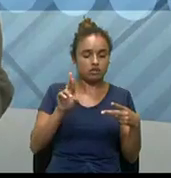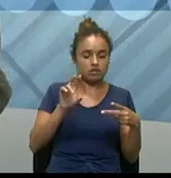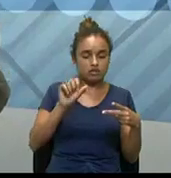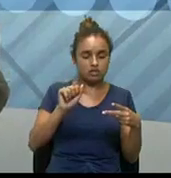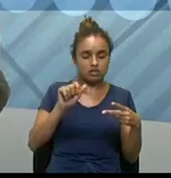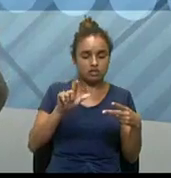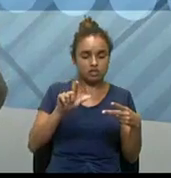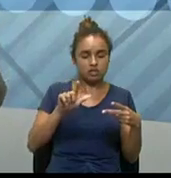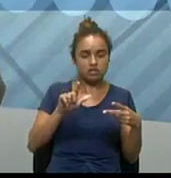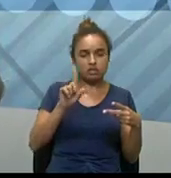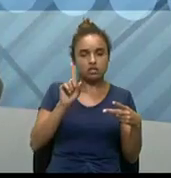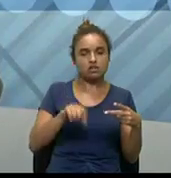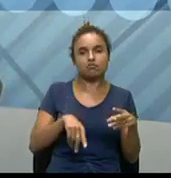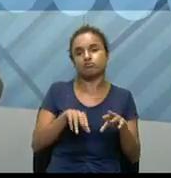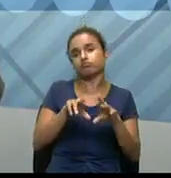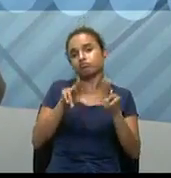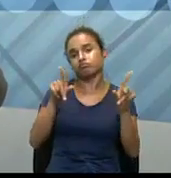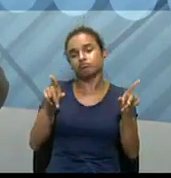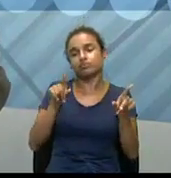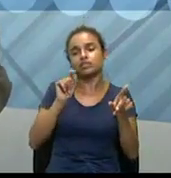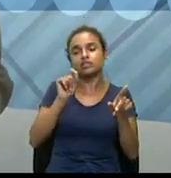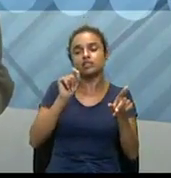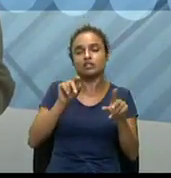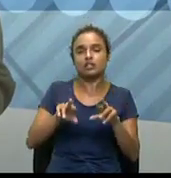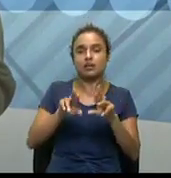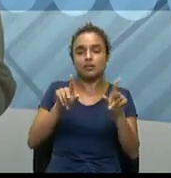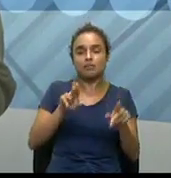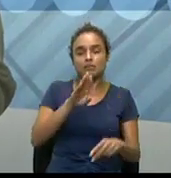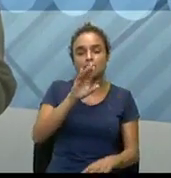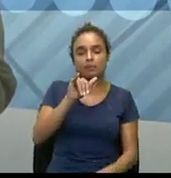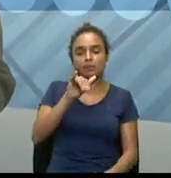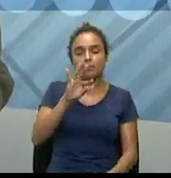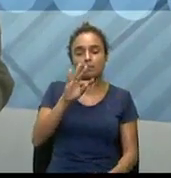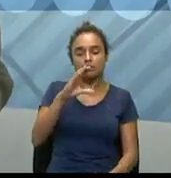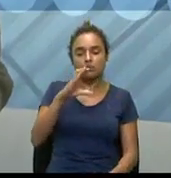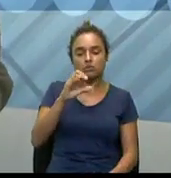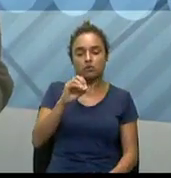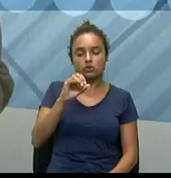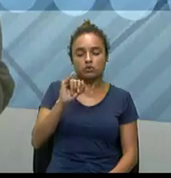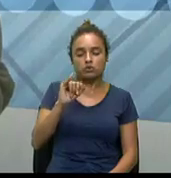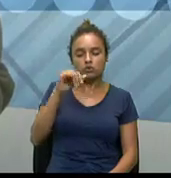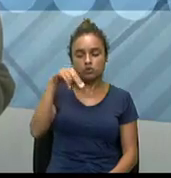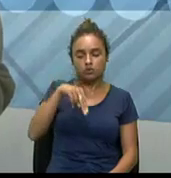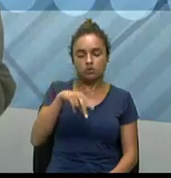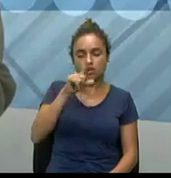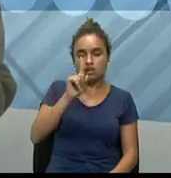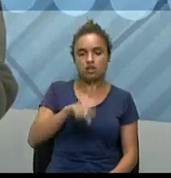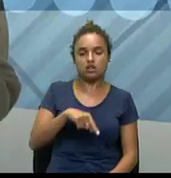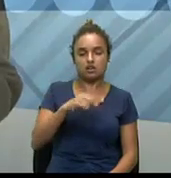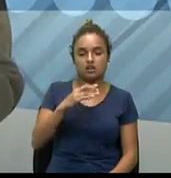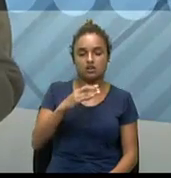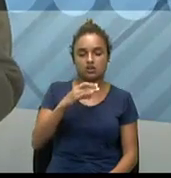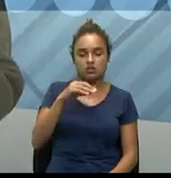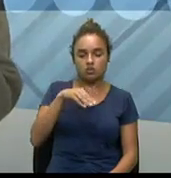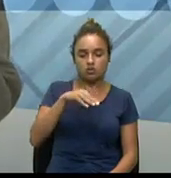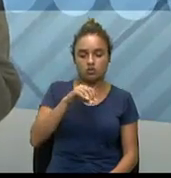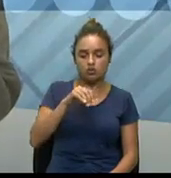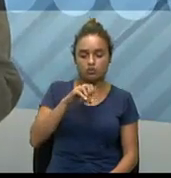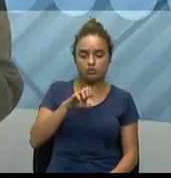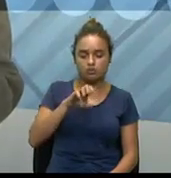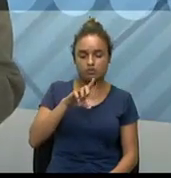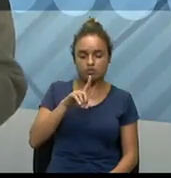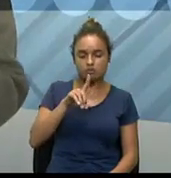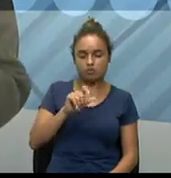grande diferença, a grande sacada da bitcoin, né? Bitcoin é uma moeda, um tipo